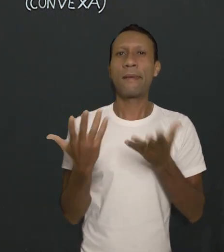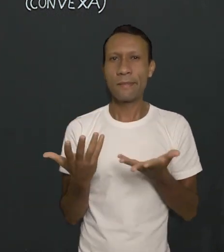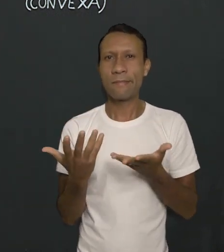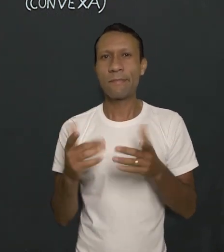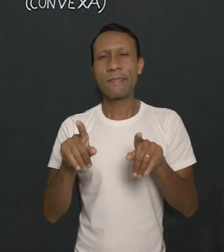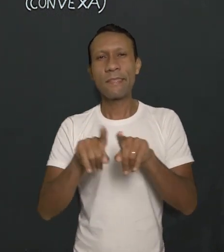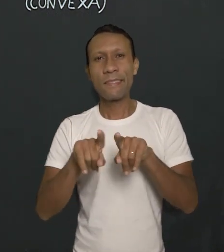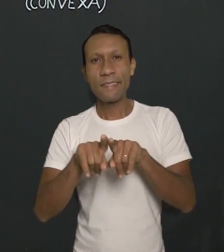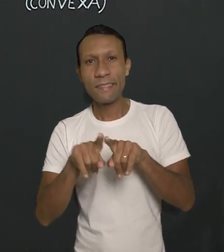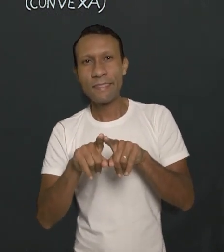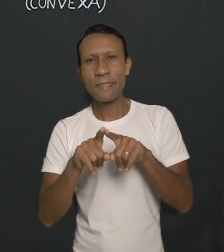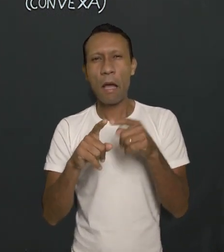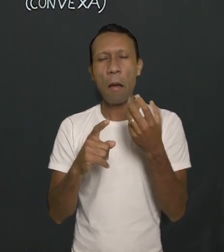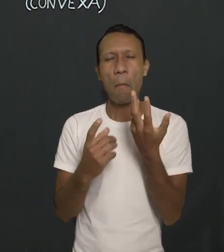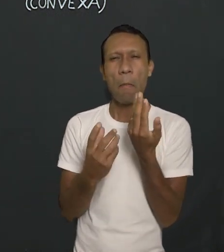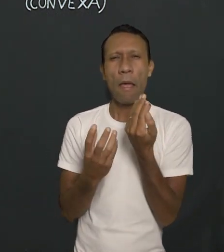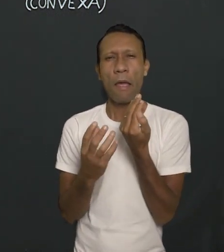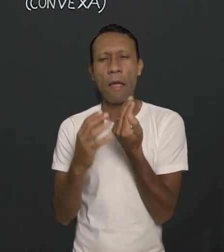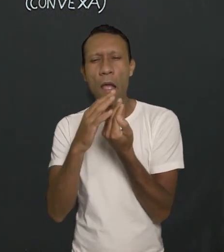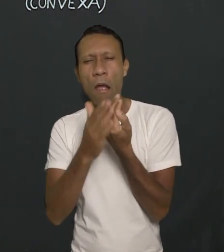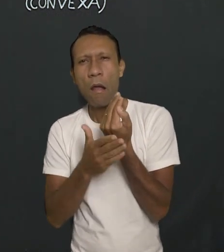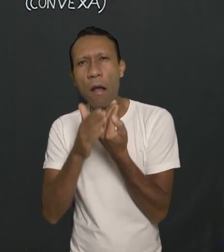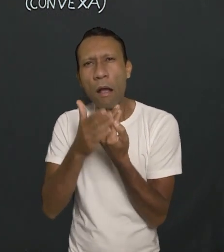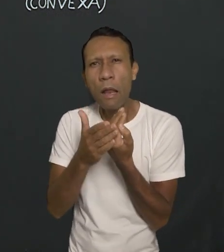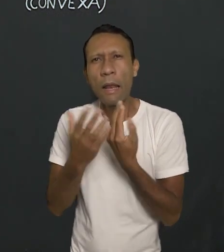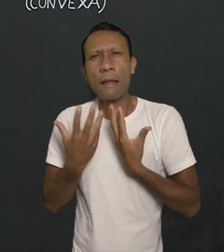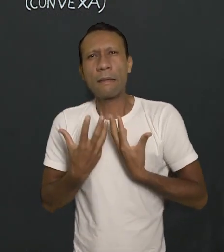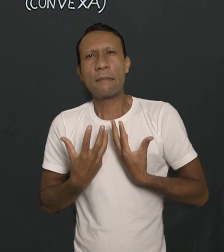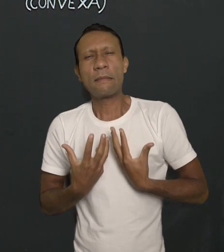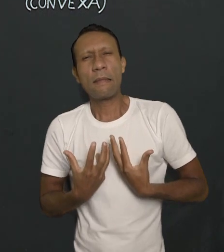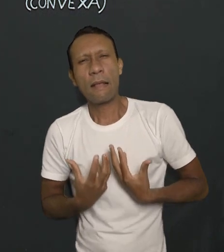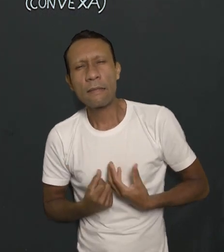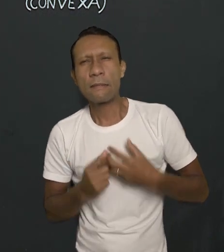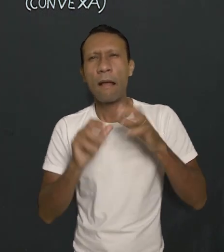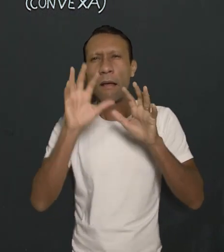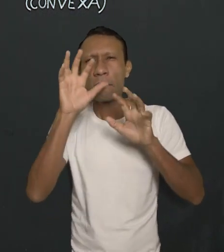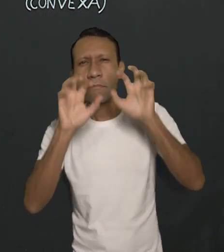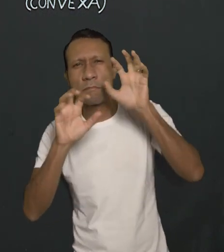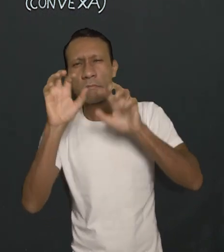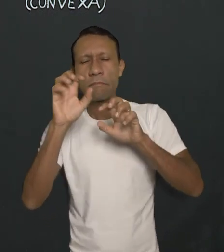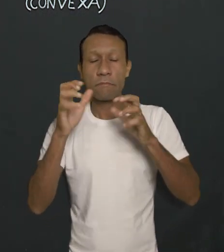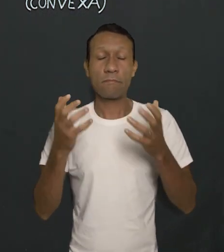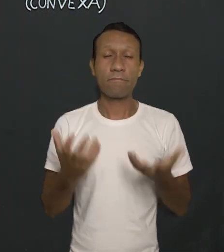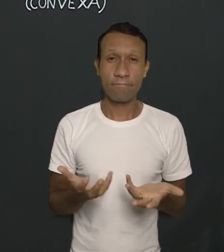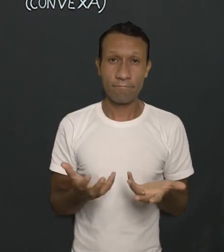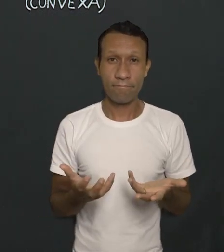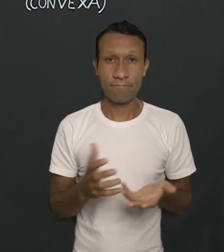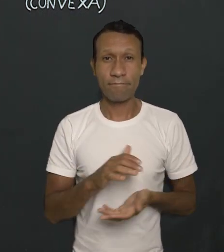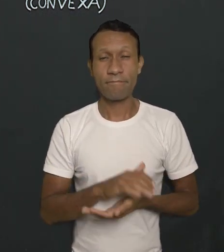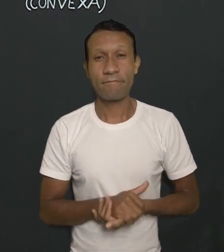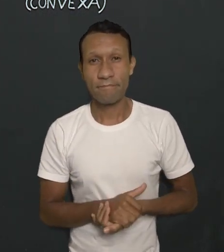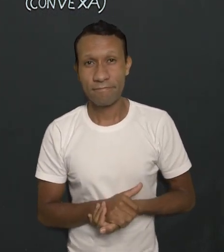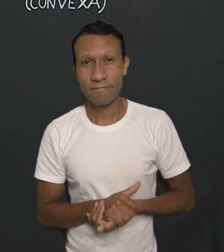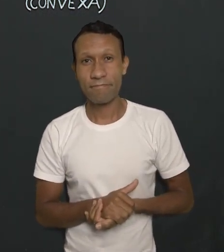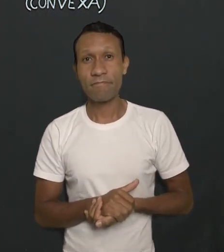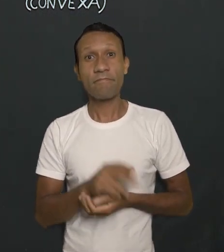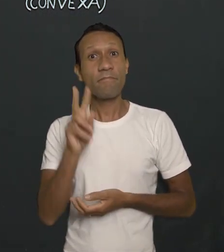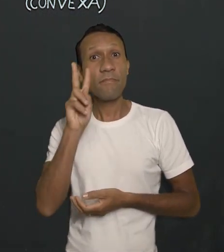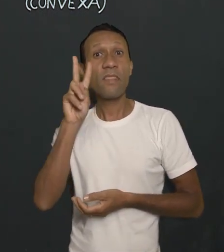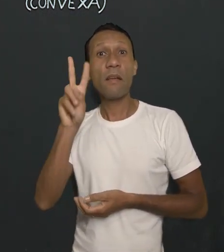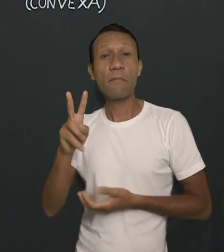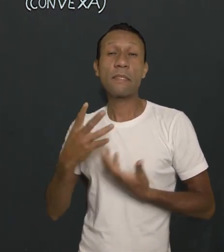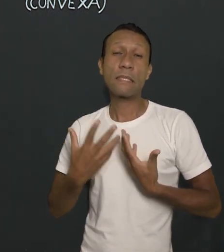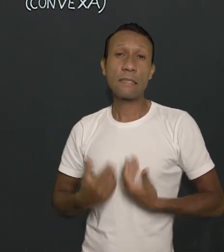de perto. O astigmatismo, comportamentos diversos de um modo geral, embaçado à distância. A presbiopia,